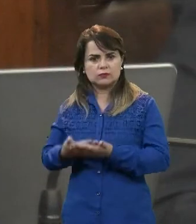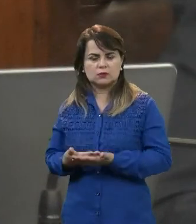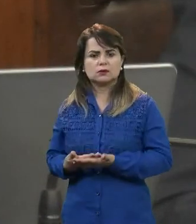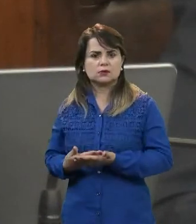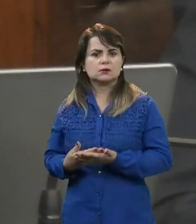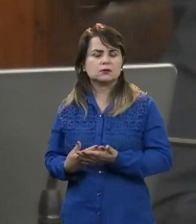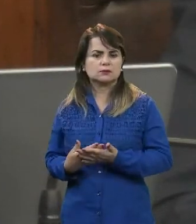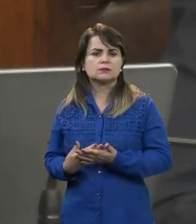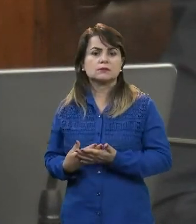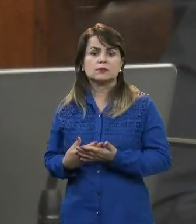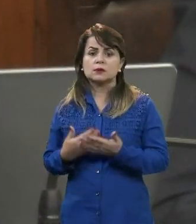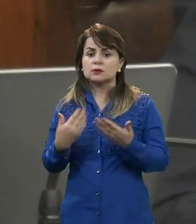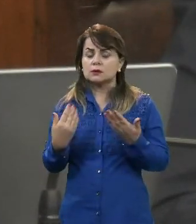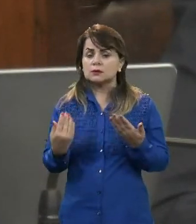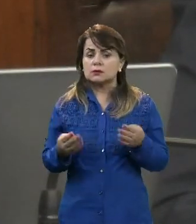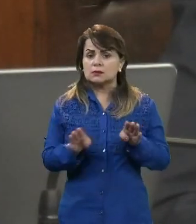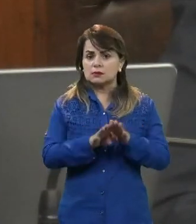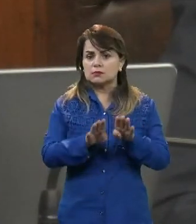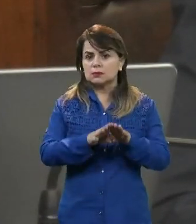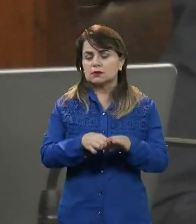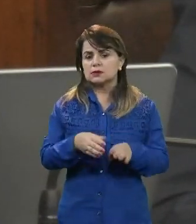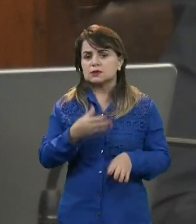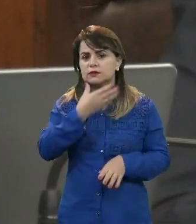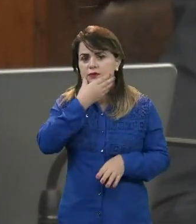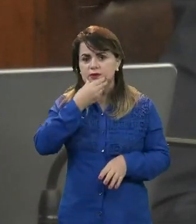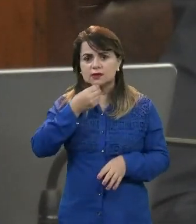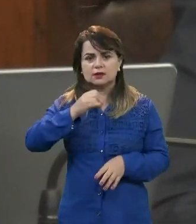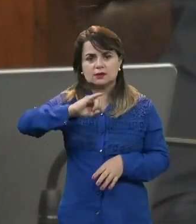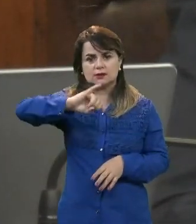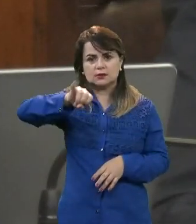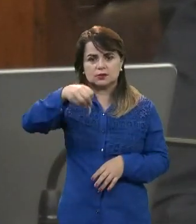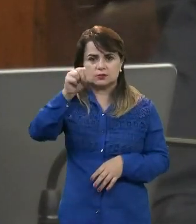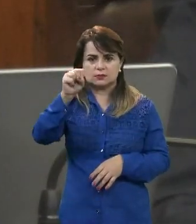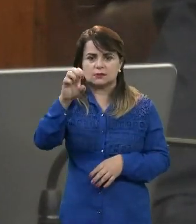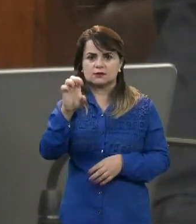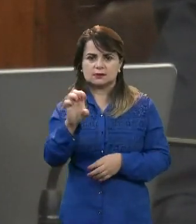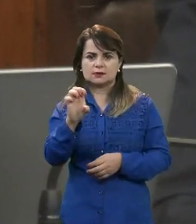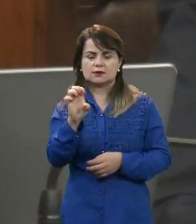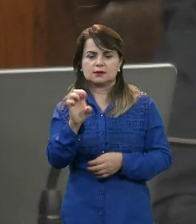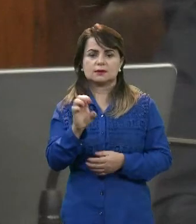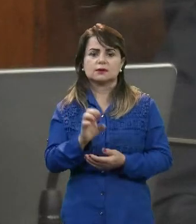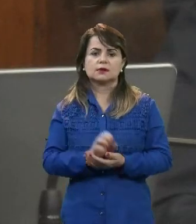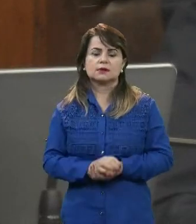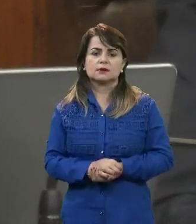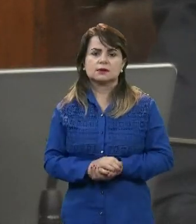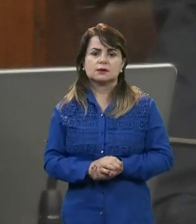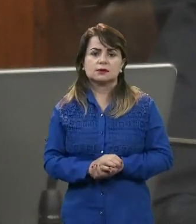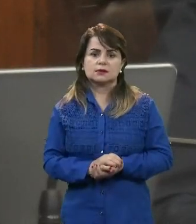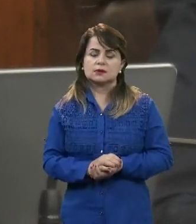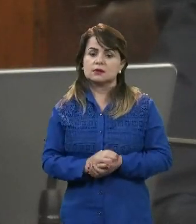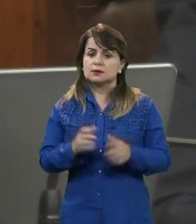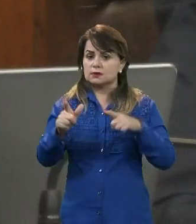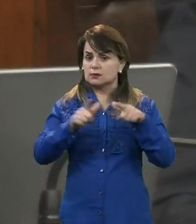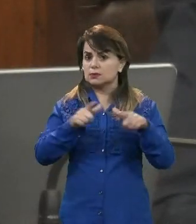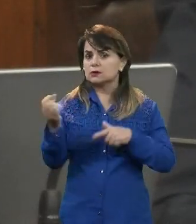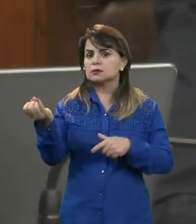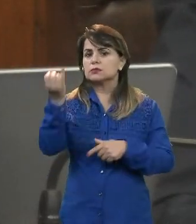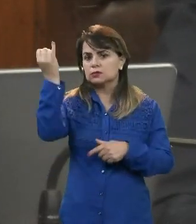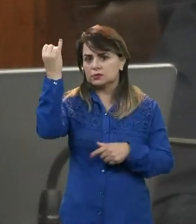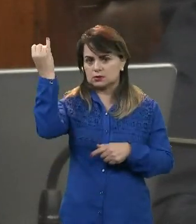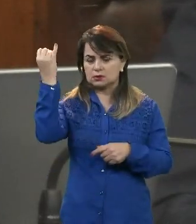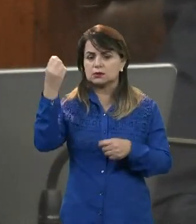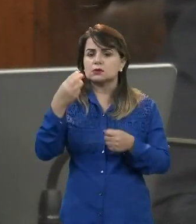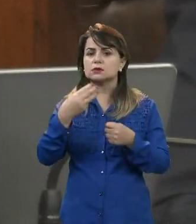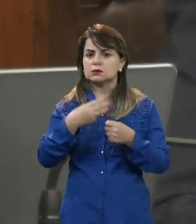que tem um papel importante no governo do nosso município,